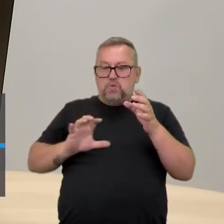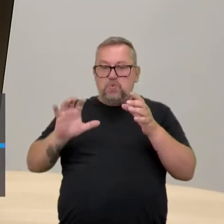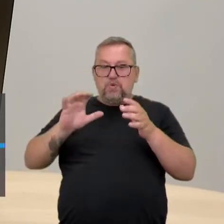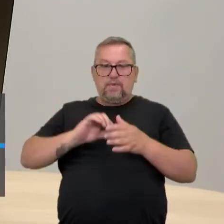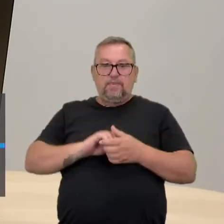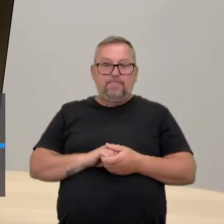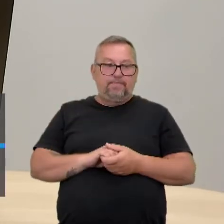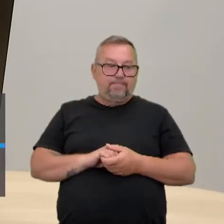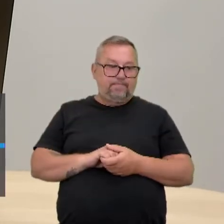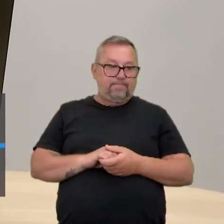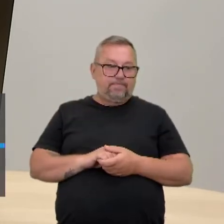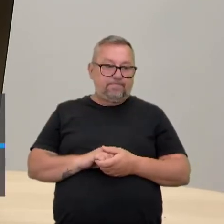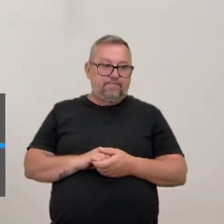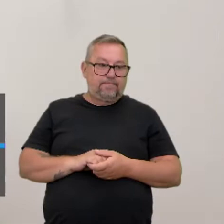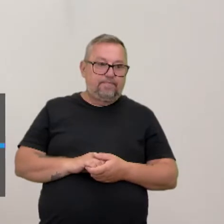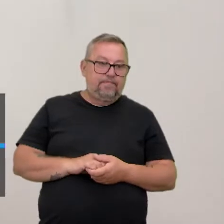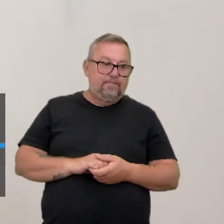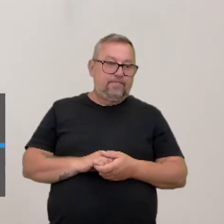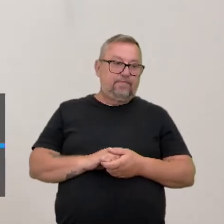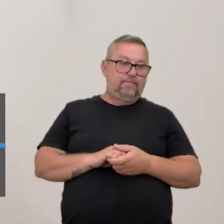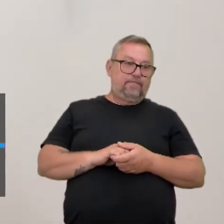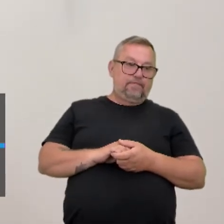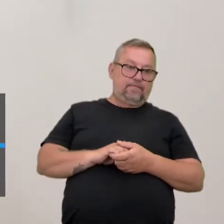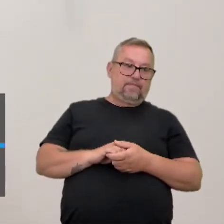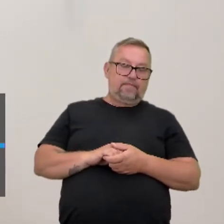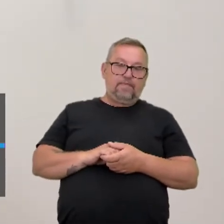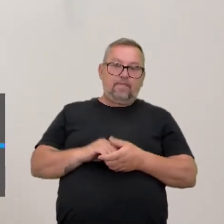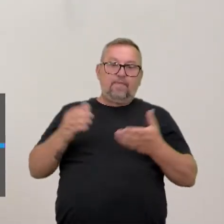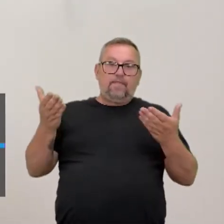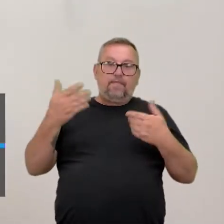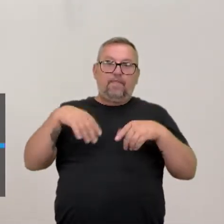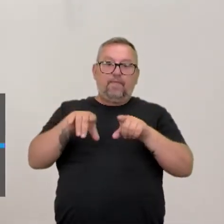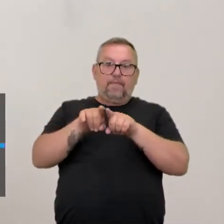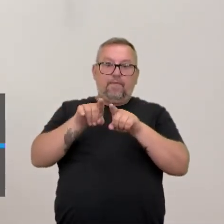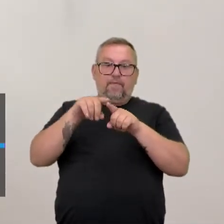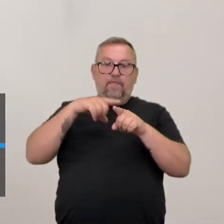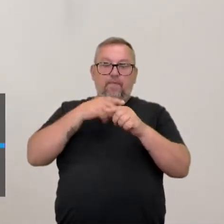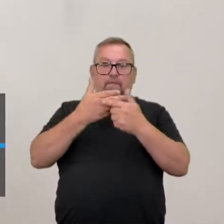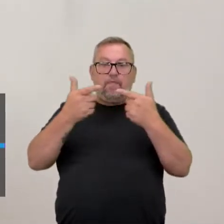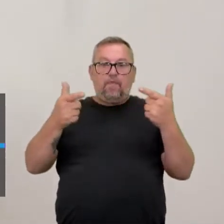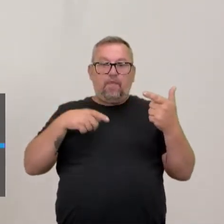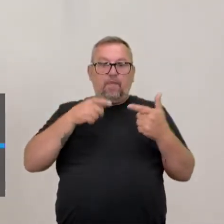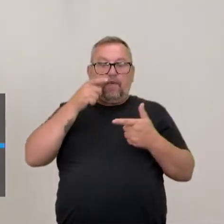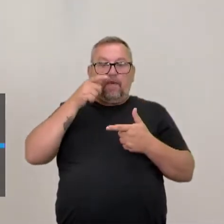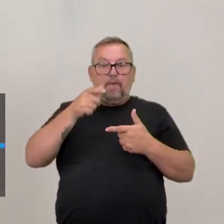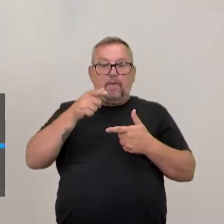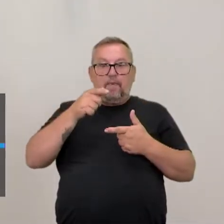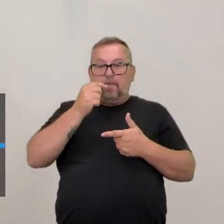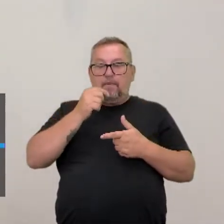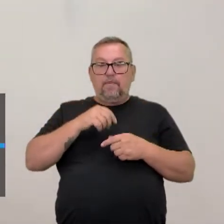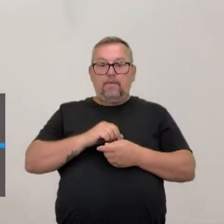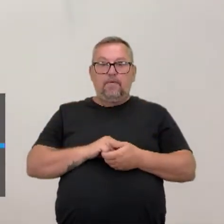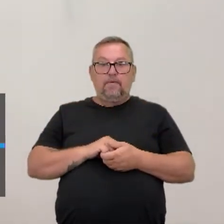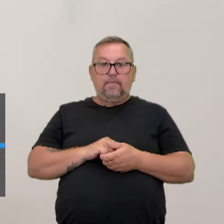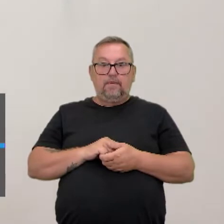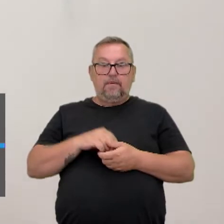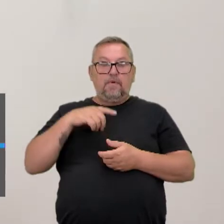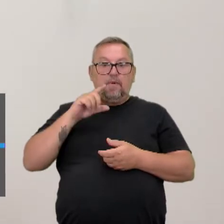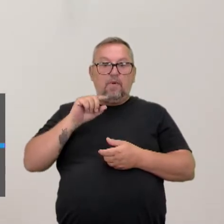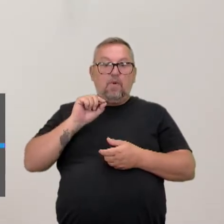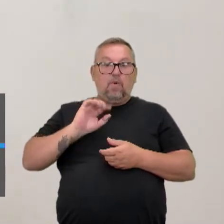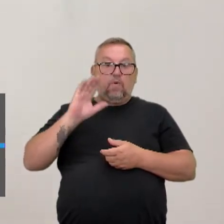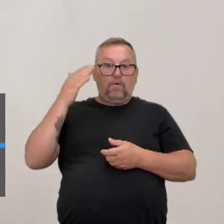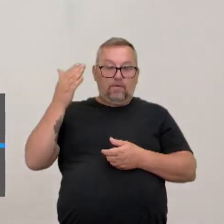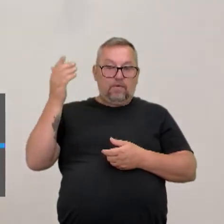palavras, né? Muito bem colocado. E aí também tem uma questão que a gente tá estabelecendo os links aqui. Na medida em que